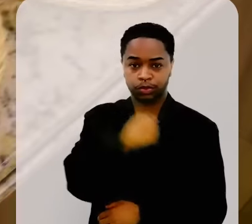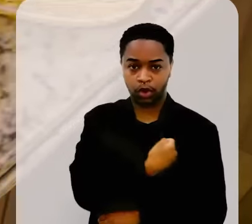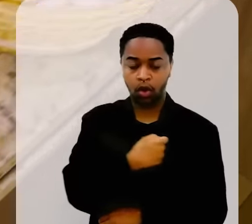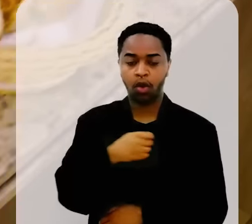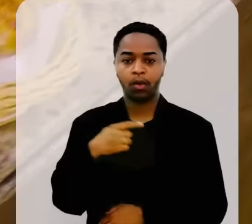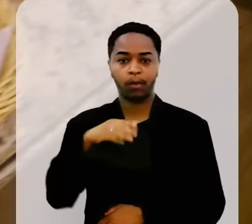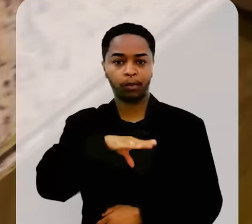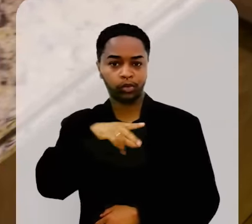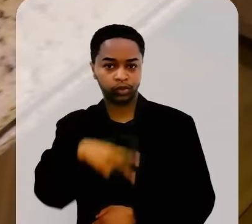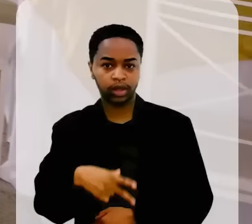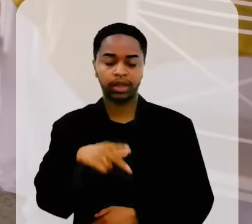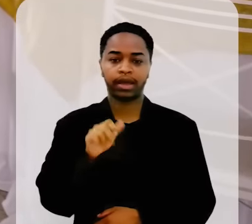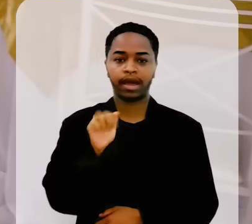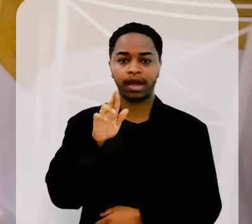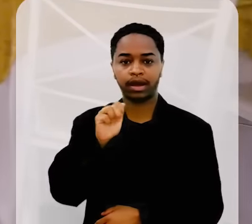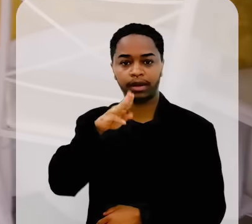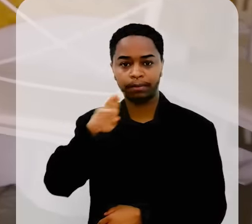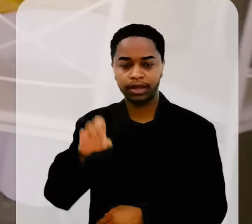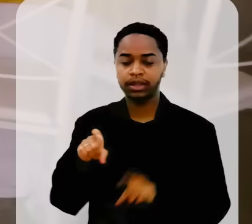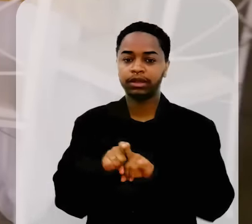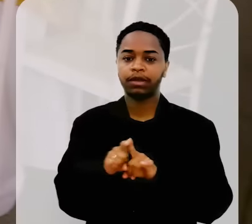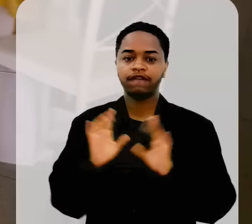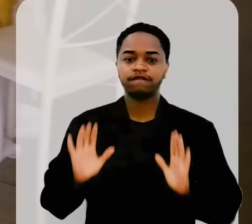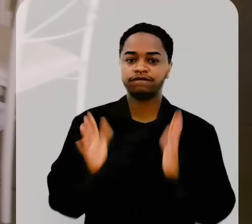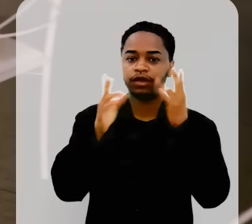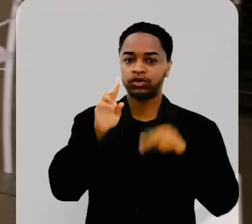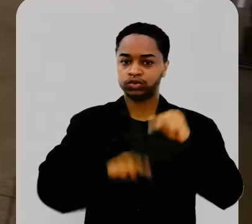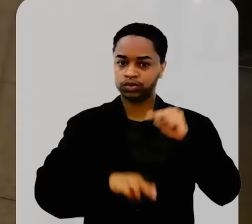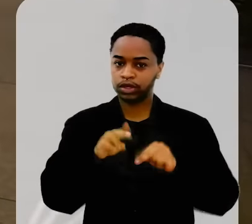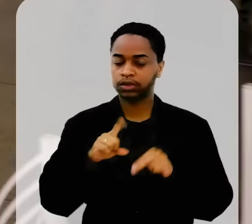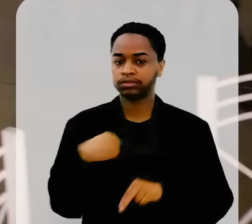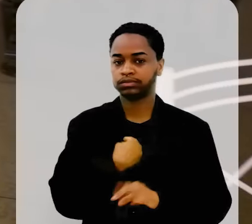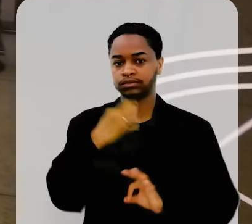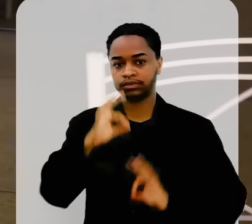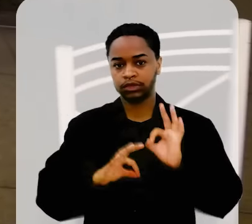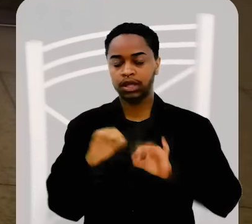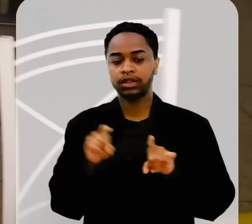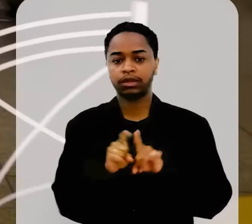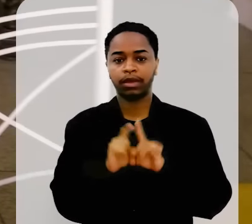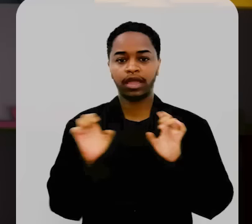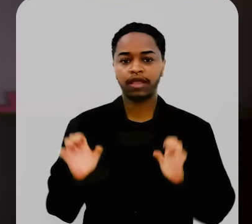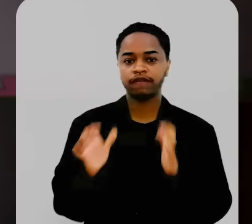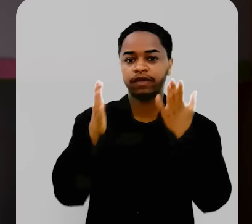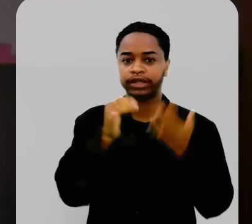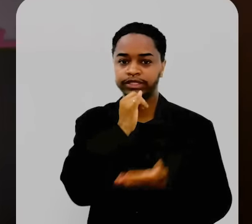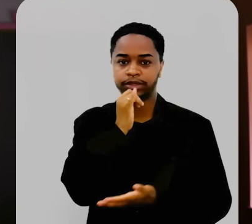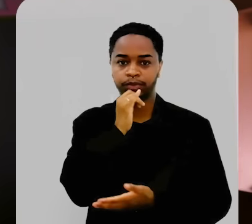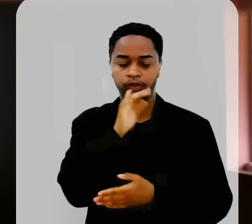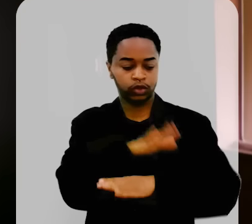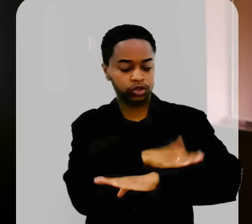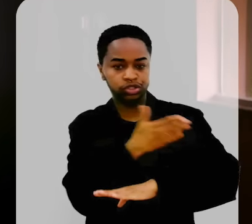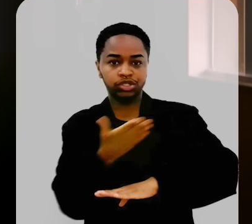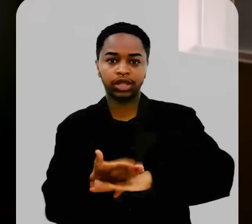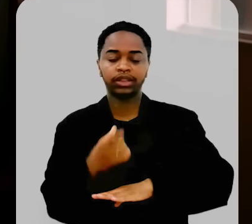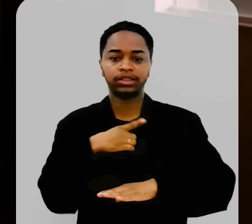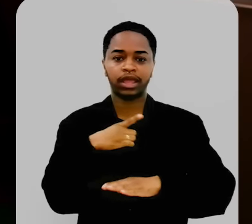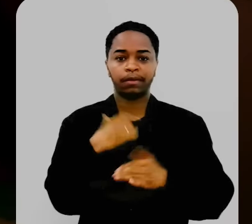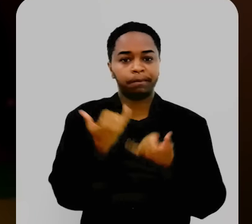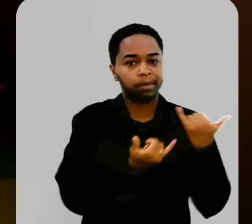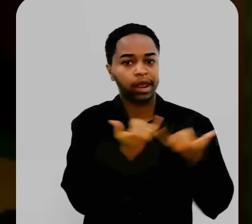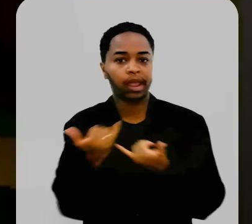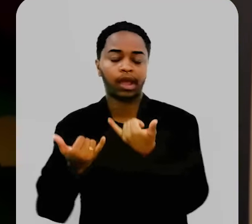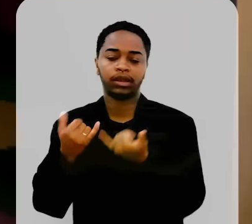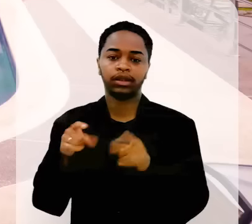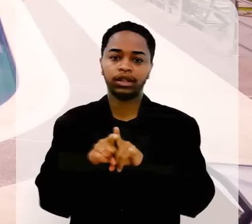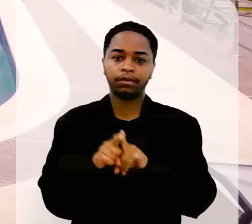festa portuguesa, festa árabe, festa junina. A gente faz eventos, vamos supor, durante o dia. A gente faz